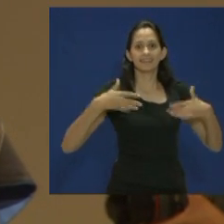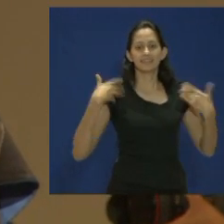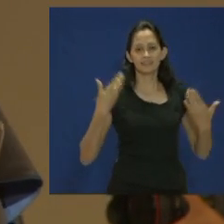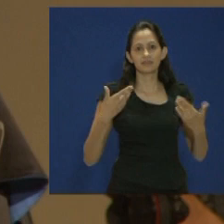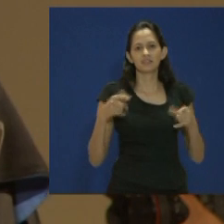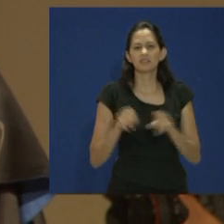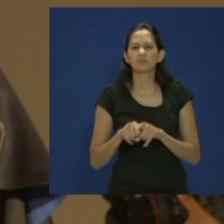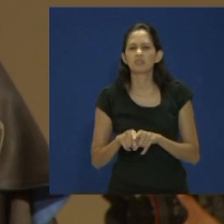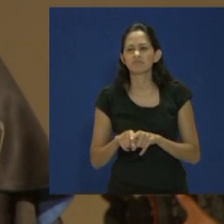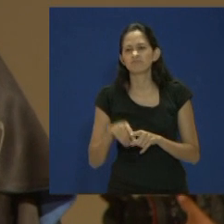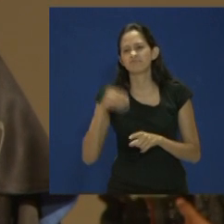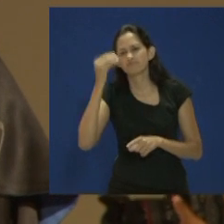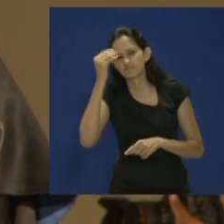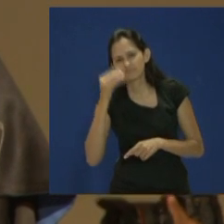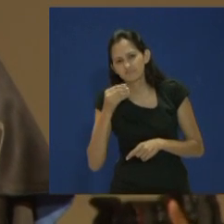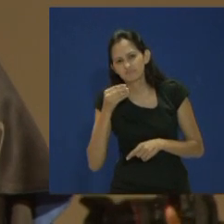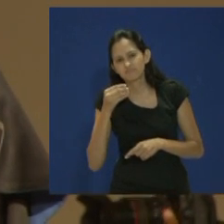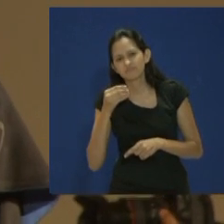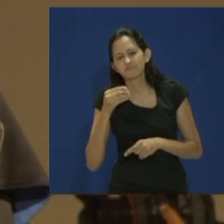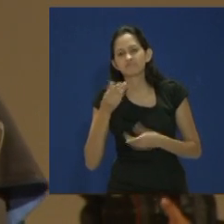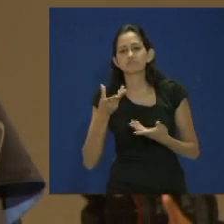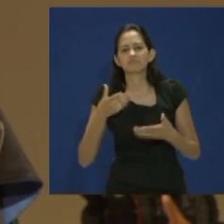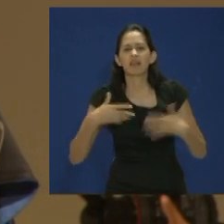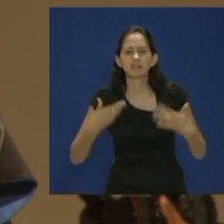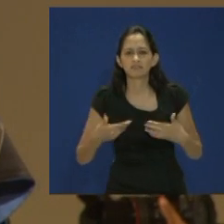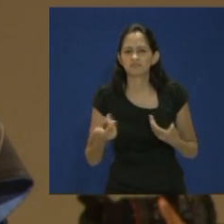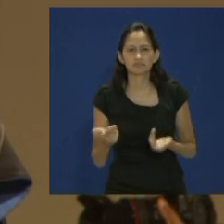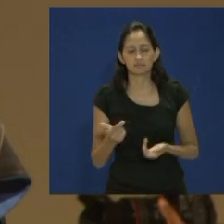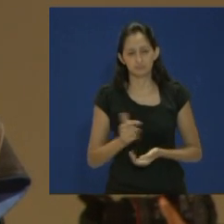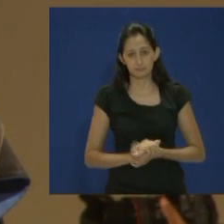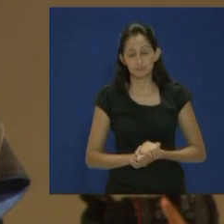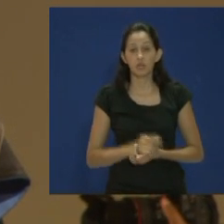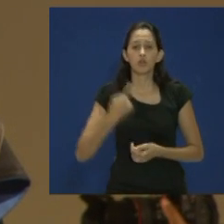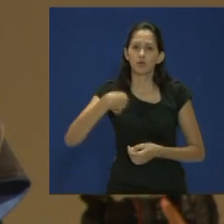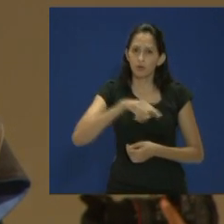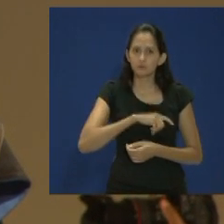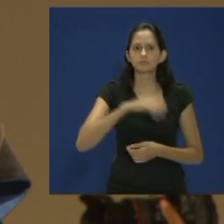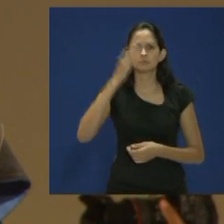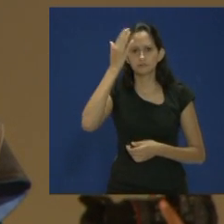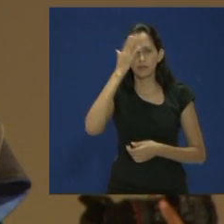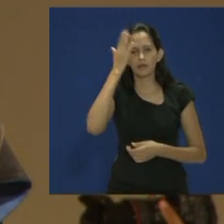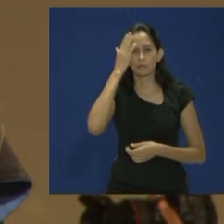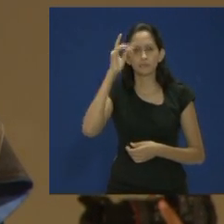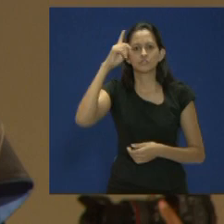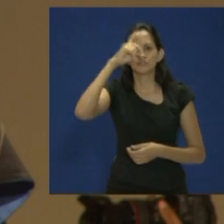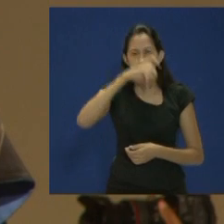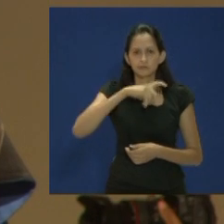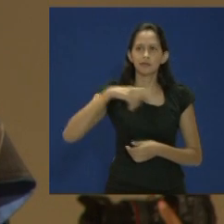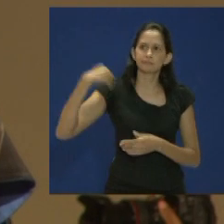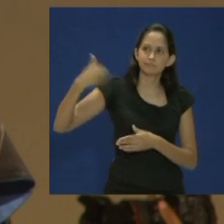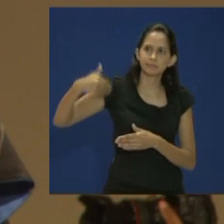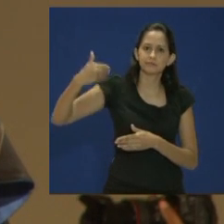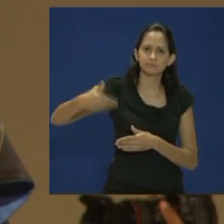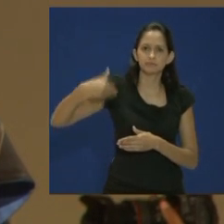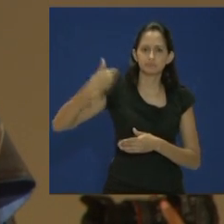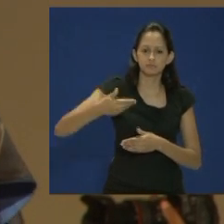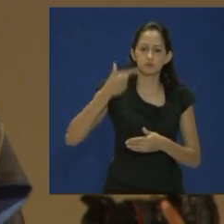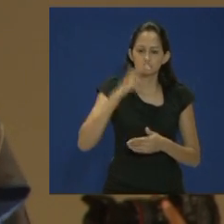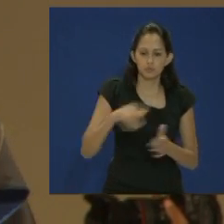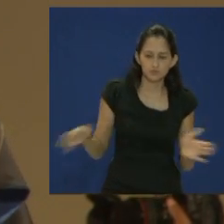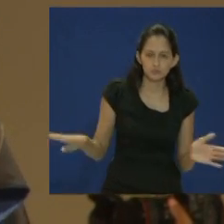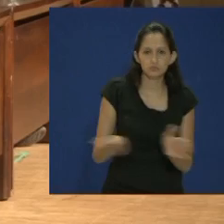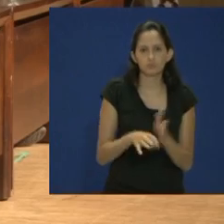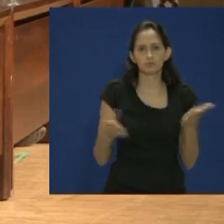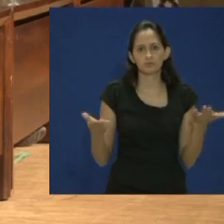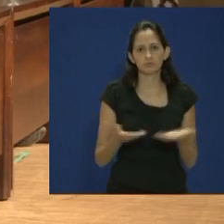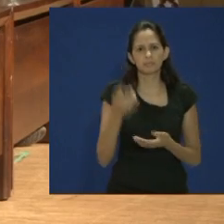desânimo. Colegas, sabemos os obstáculos que enfrentamos para chegar onde chegamos. Pensávamos